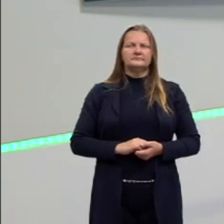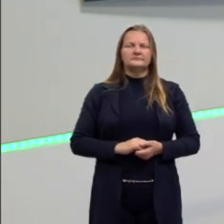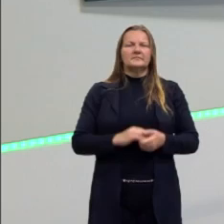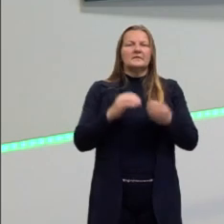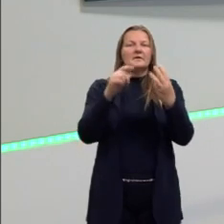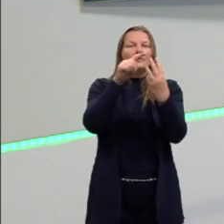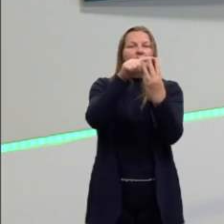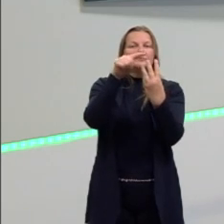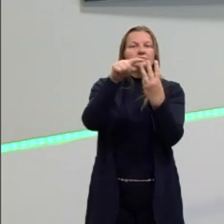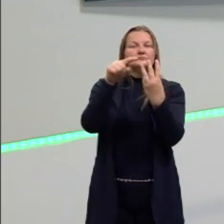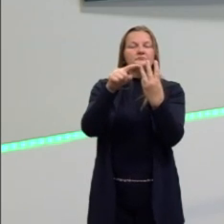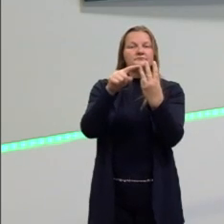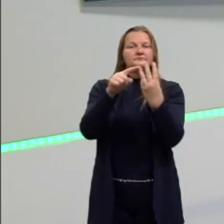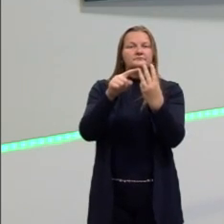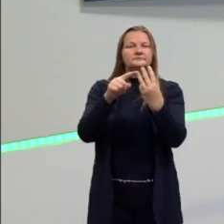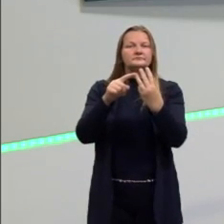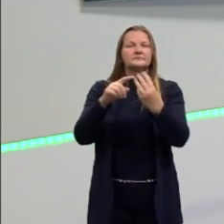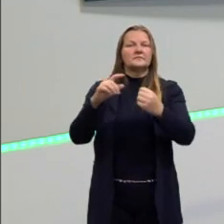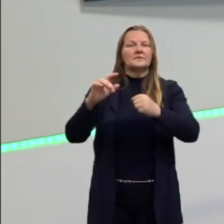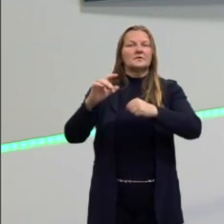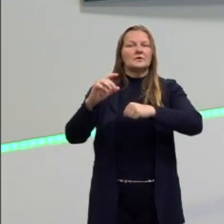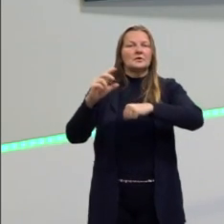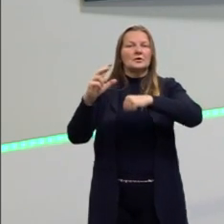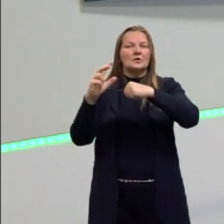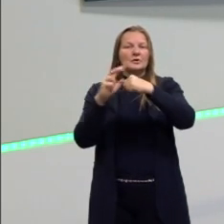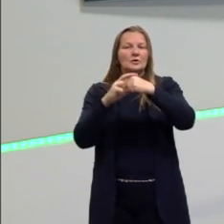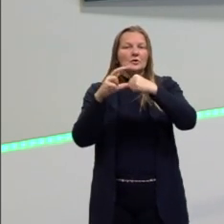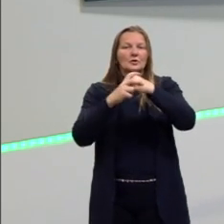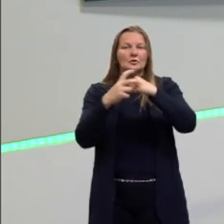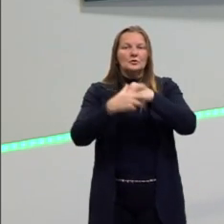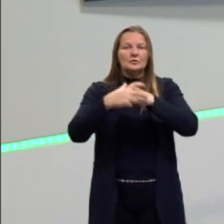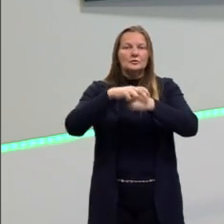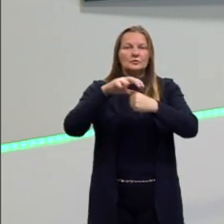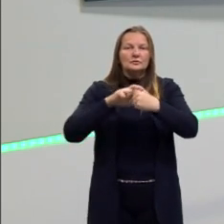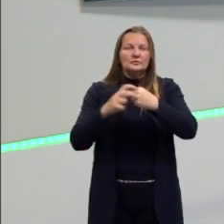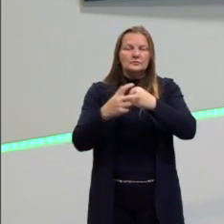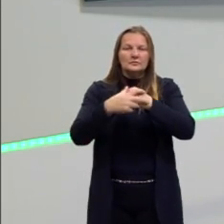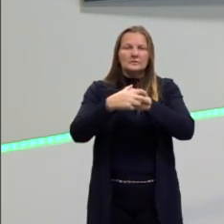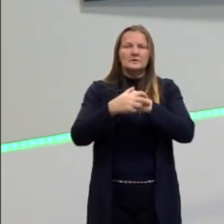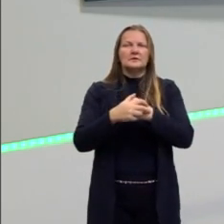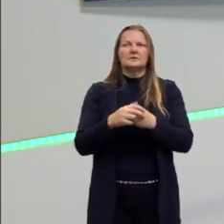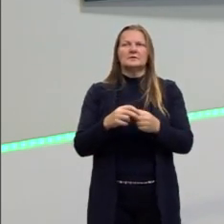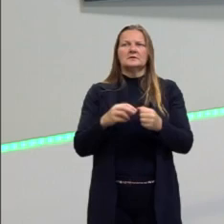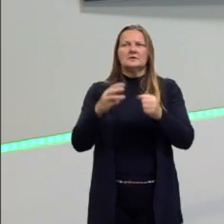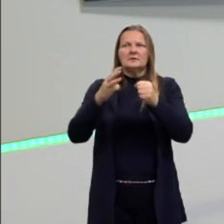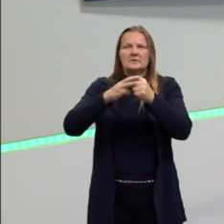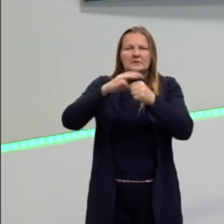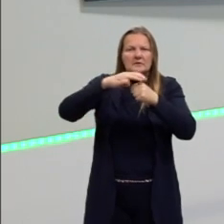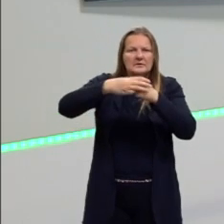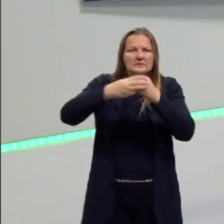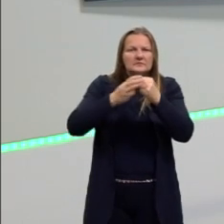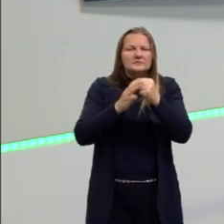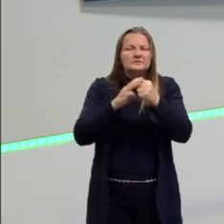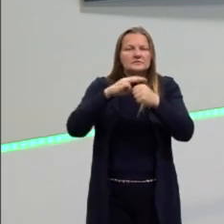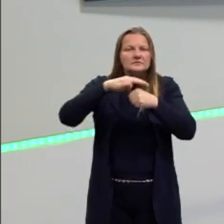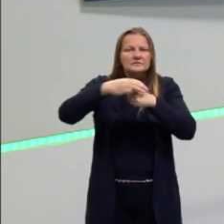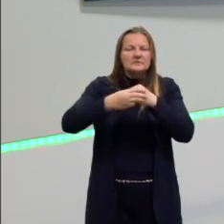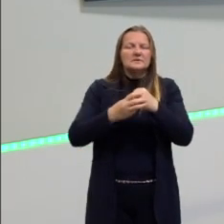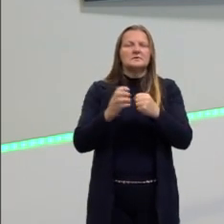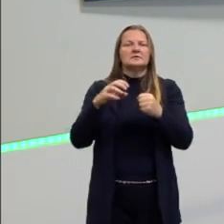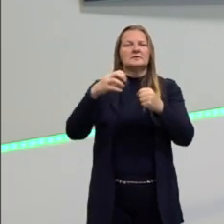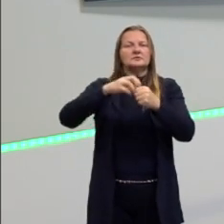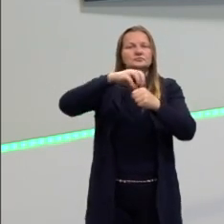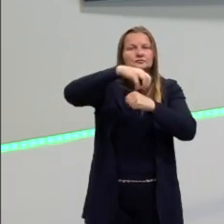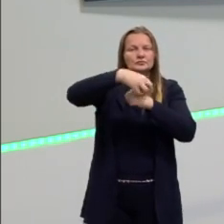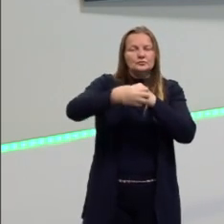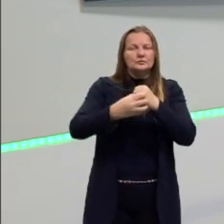Dengue, zika e chikungunya. Gente, essas doenças são muitíssimos semelhantes, muito parecidas aos